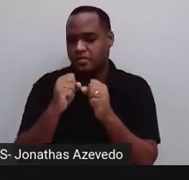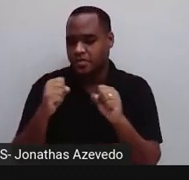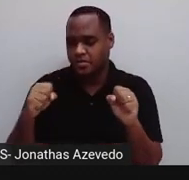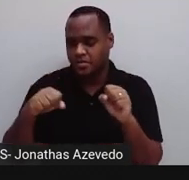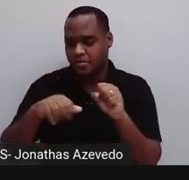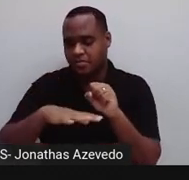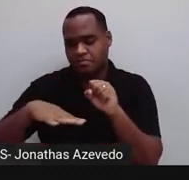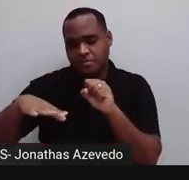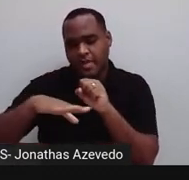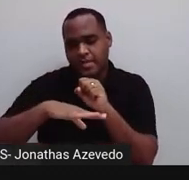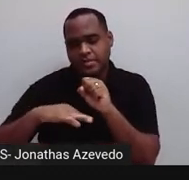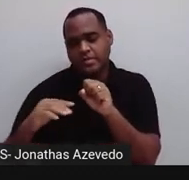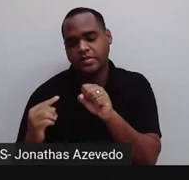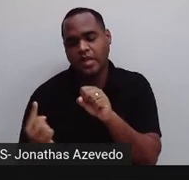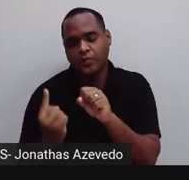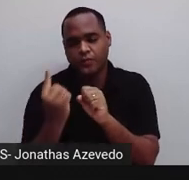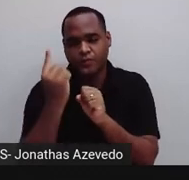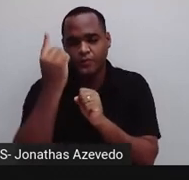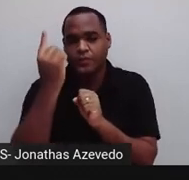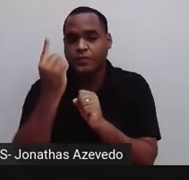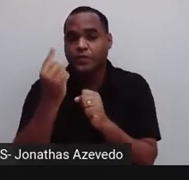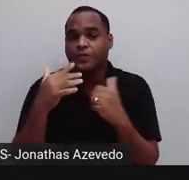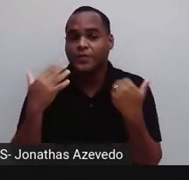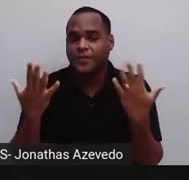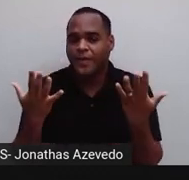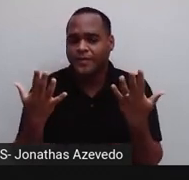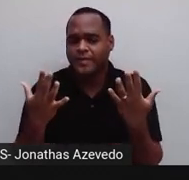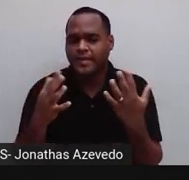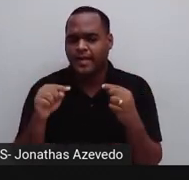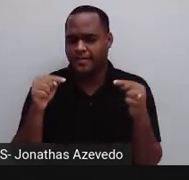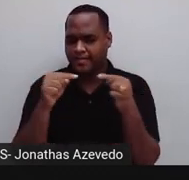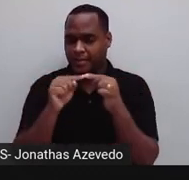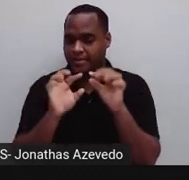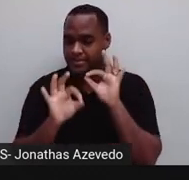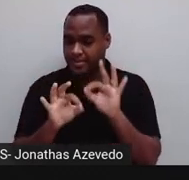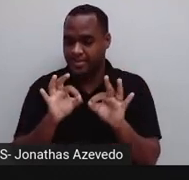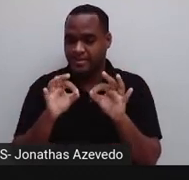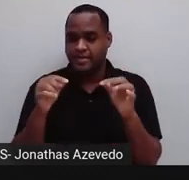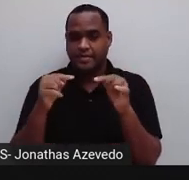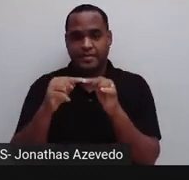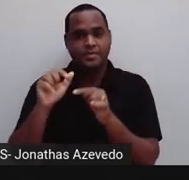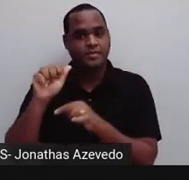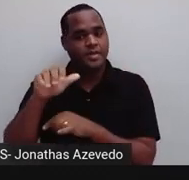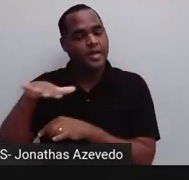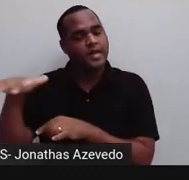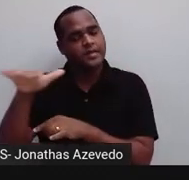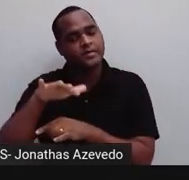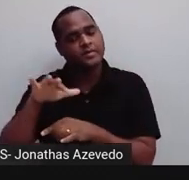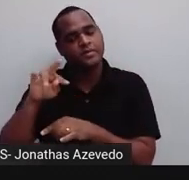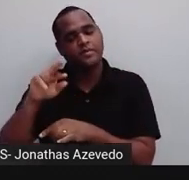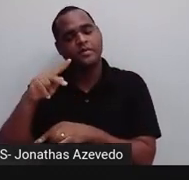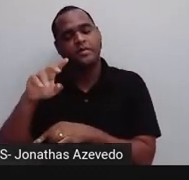altura? Qual dessas duas é a pergunta certa para a resposta à área de um trapézio?